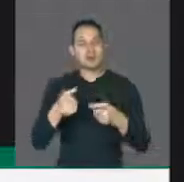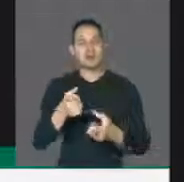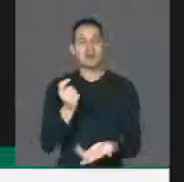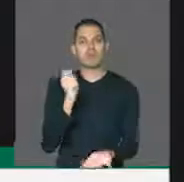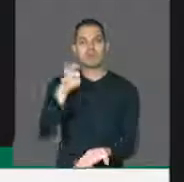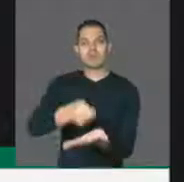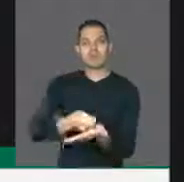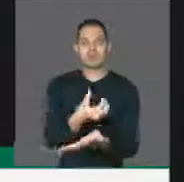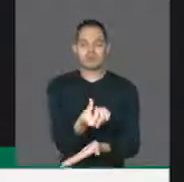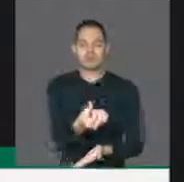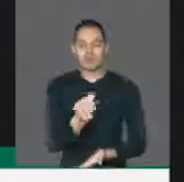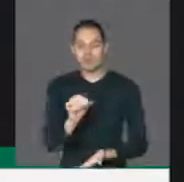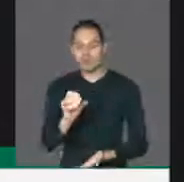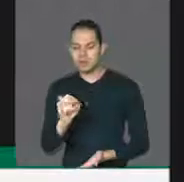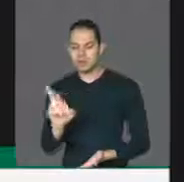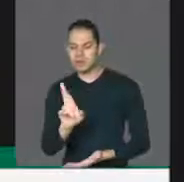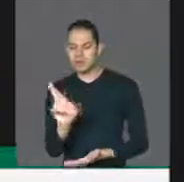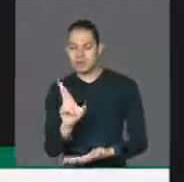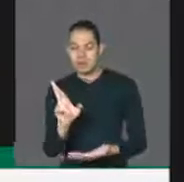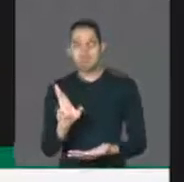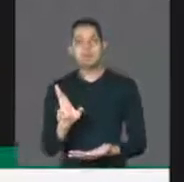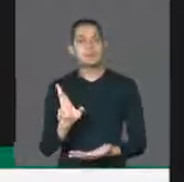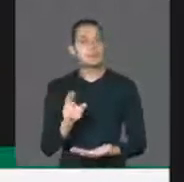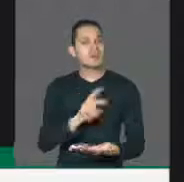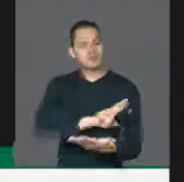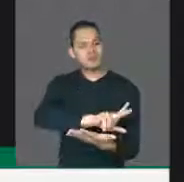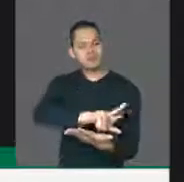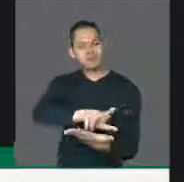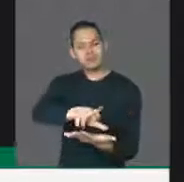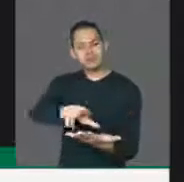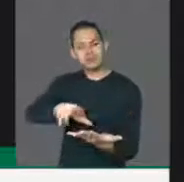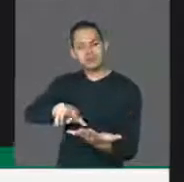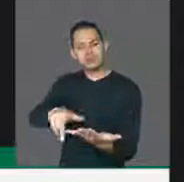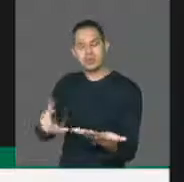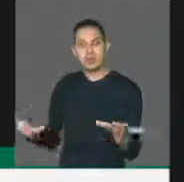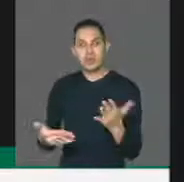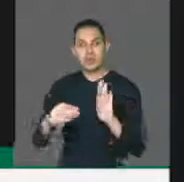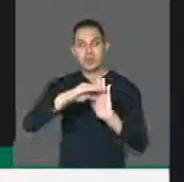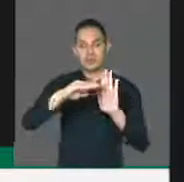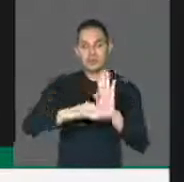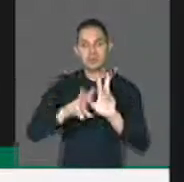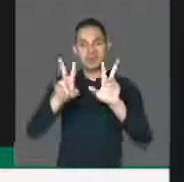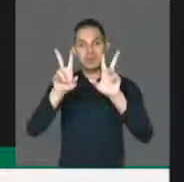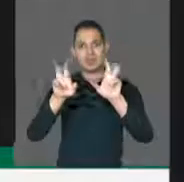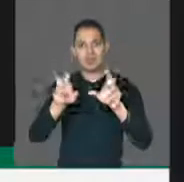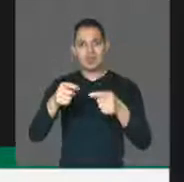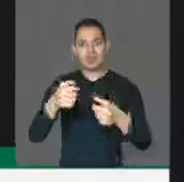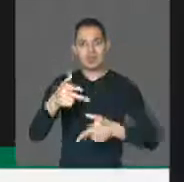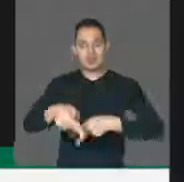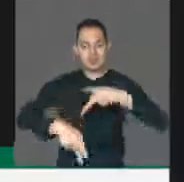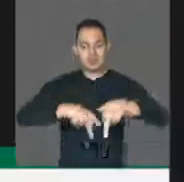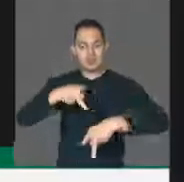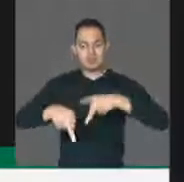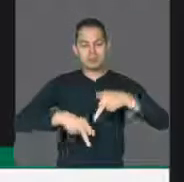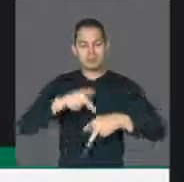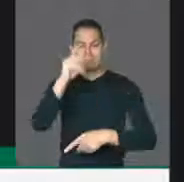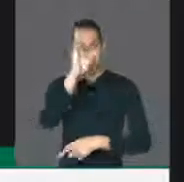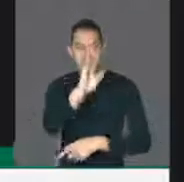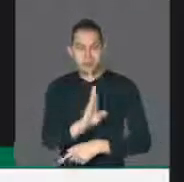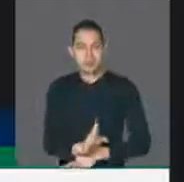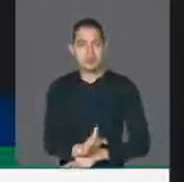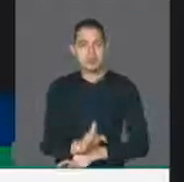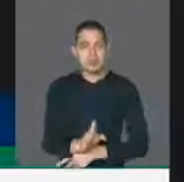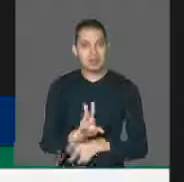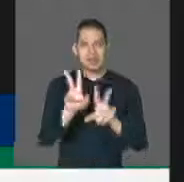auxílio emergencial. Essas são as questões que estão hoje na pauta da população brasileira. Essas são as questões que a